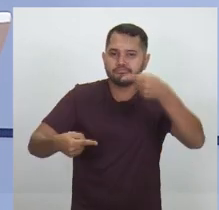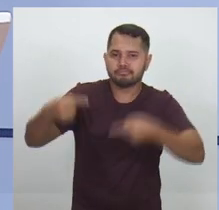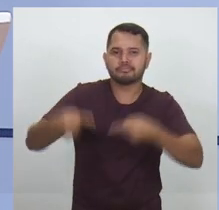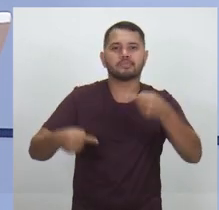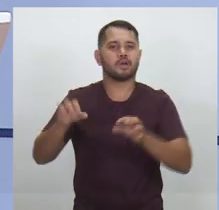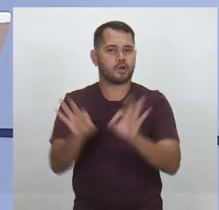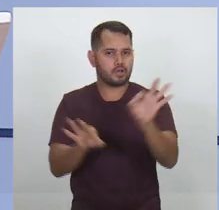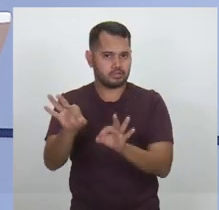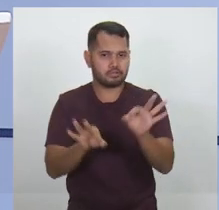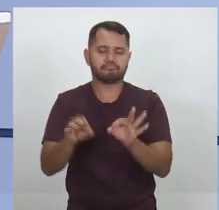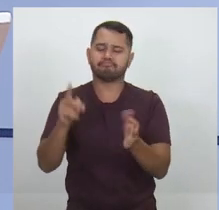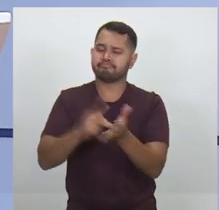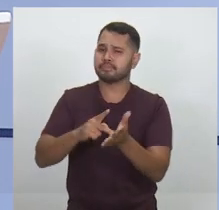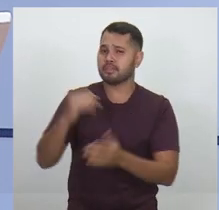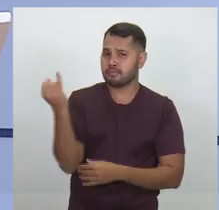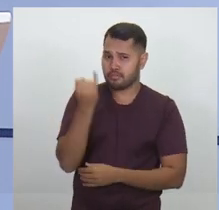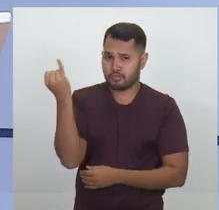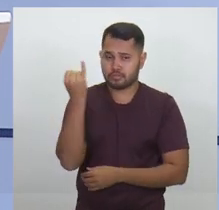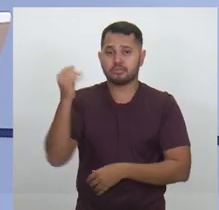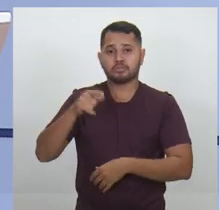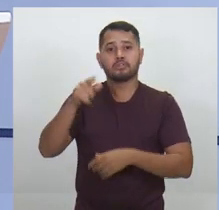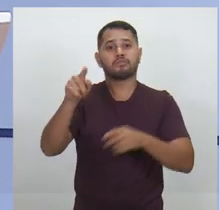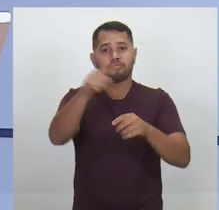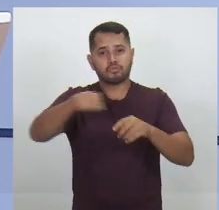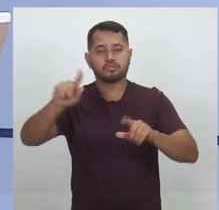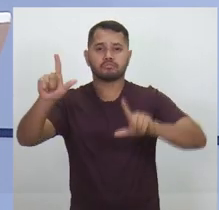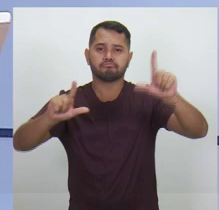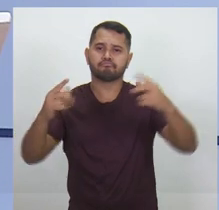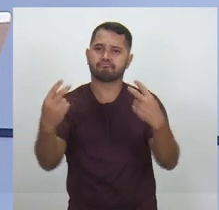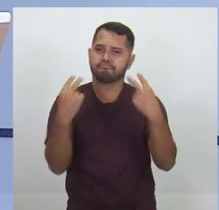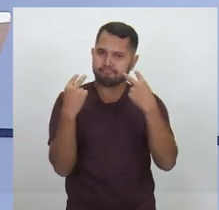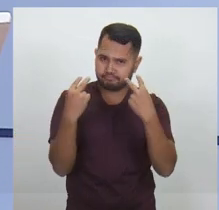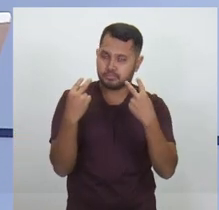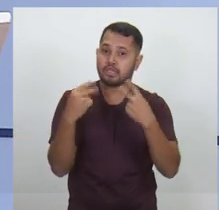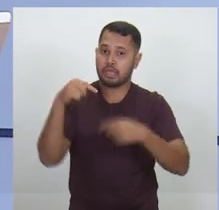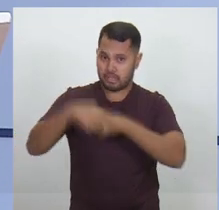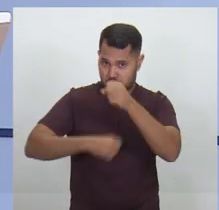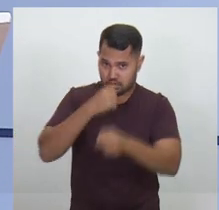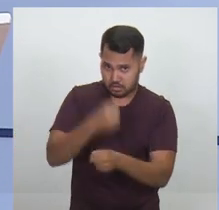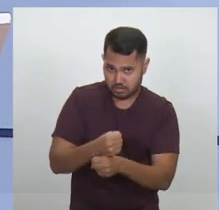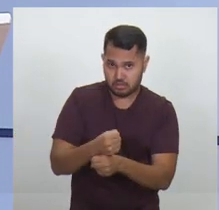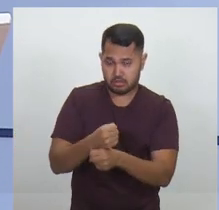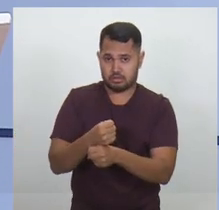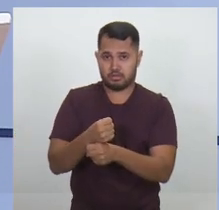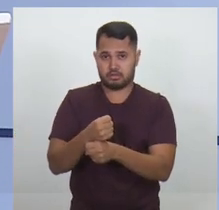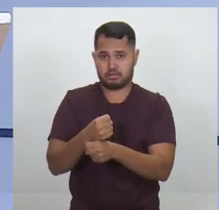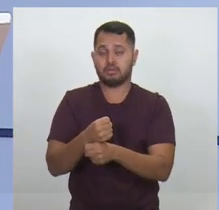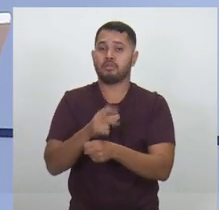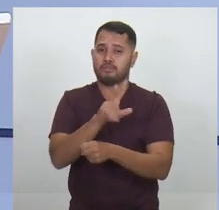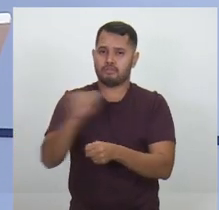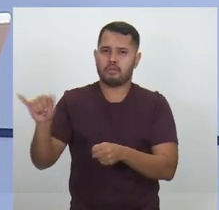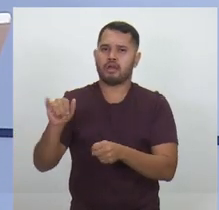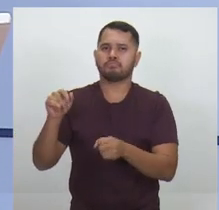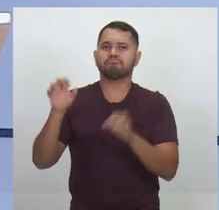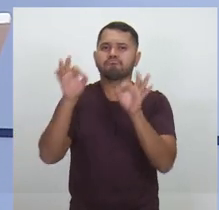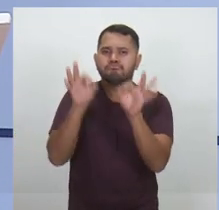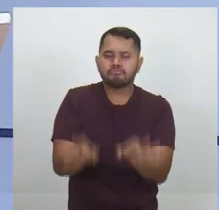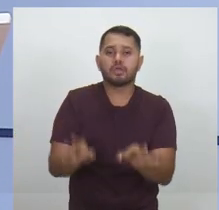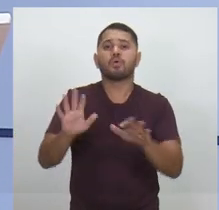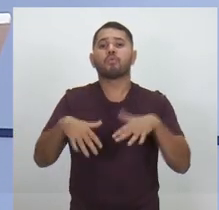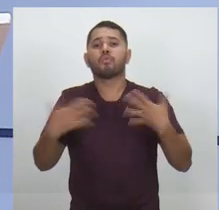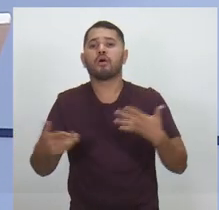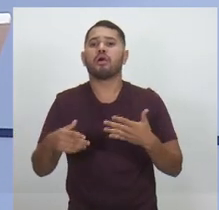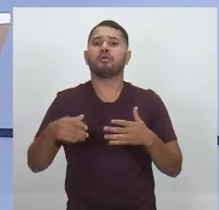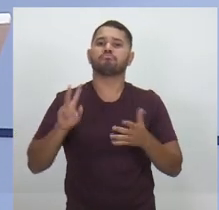dizer que é fundamental que o eleitor esteja muito atento. Esse ano nós vamos definir qual a